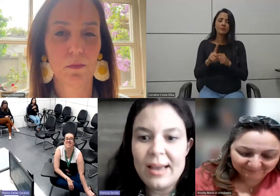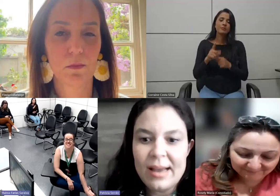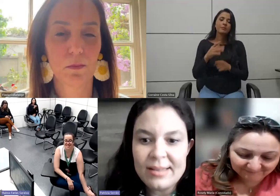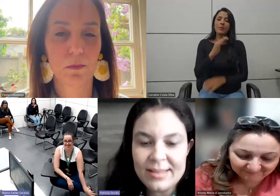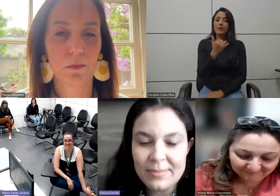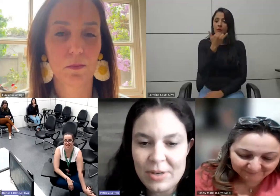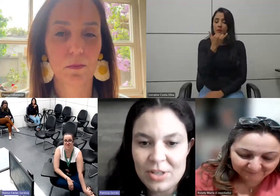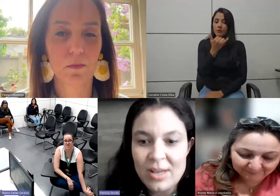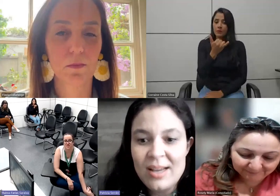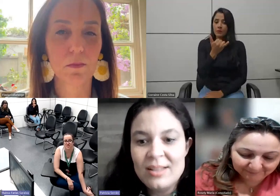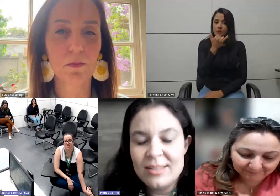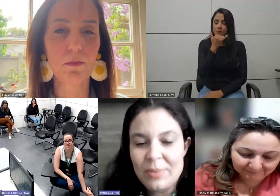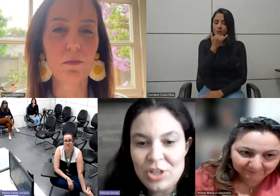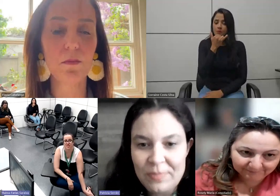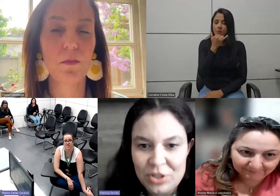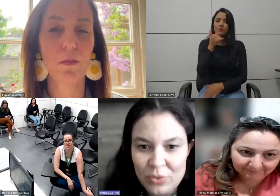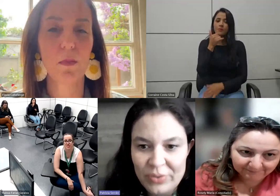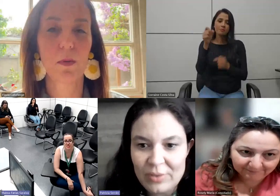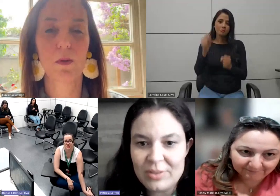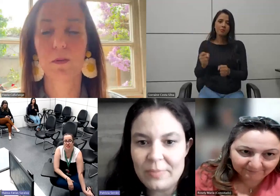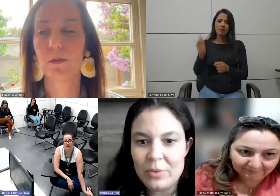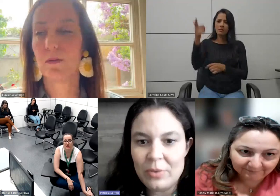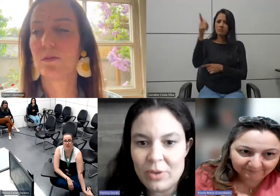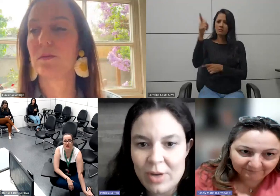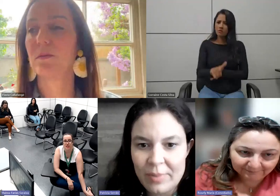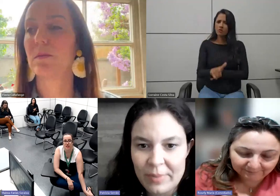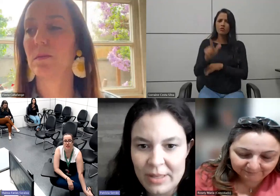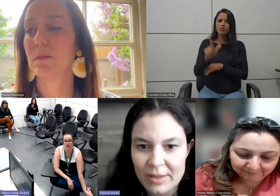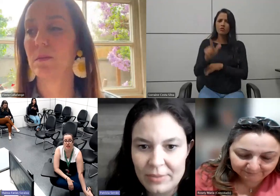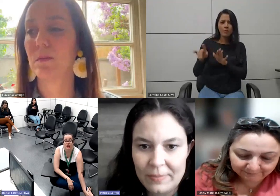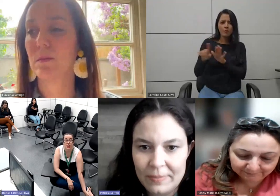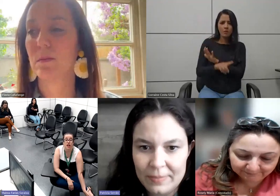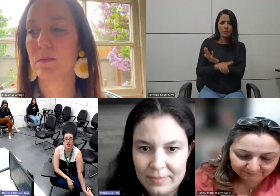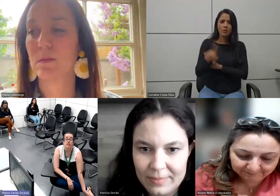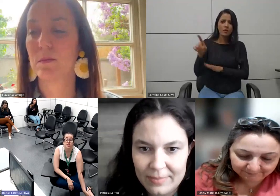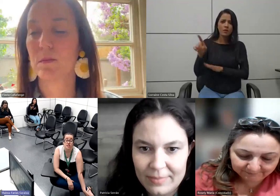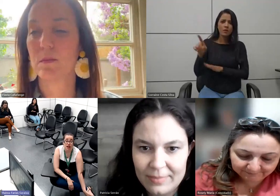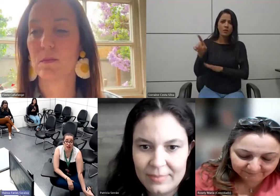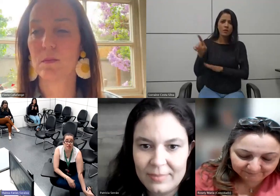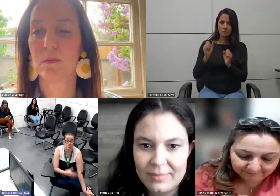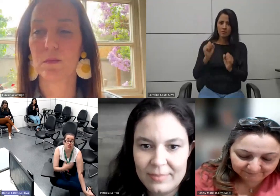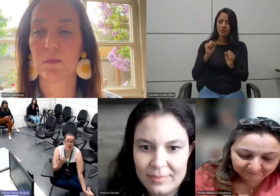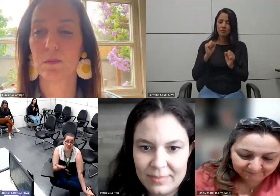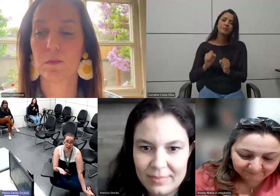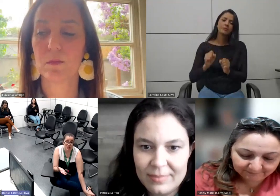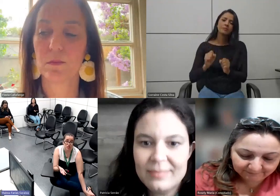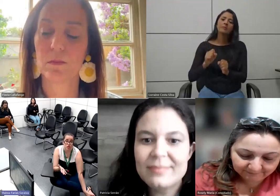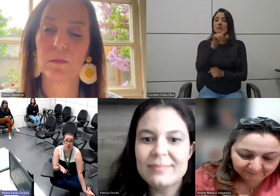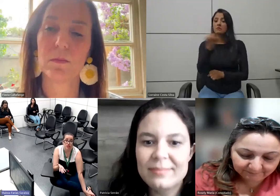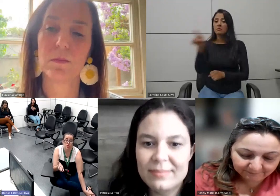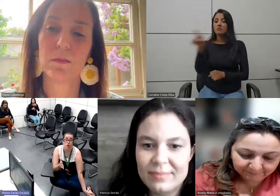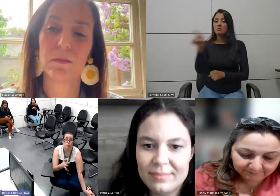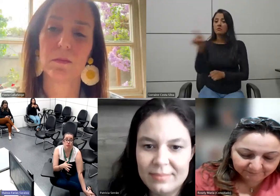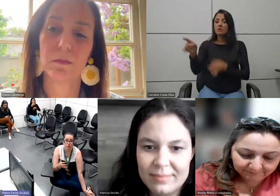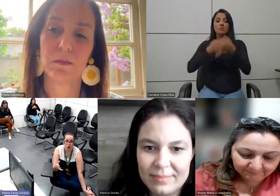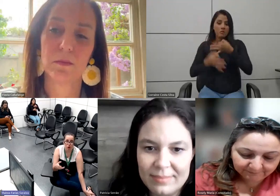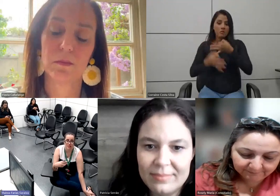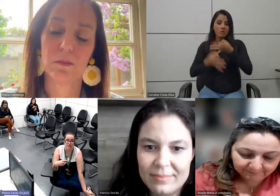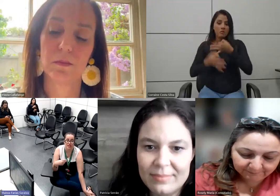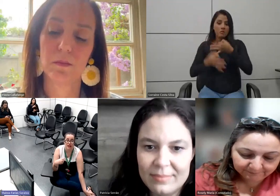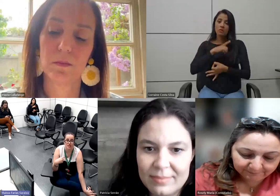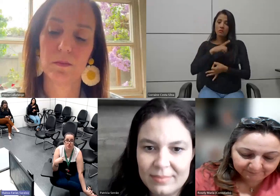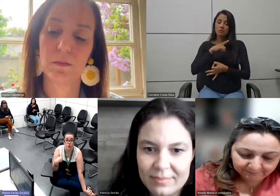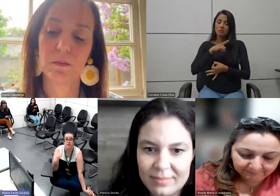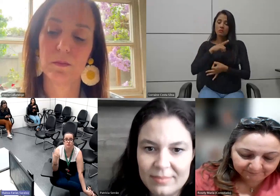Desculpa. Raíssa, pode repetir o finalzinho da pergunta que eu acabei perdendo? Se vocês acham que de alguma